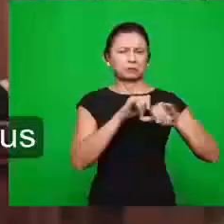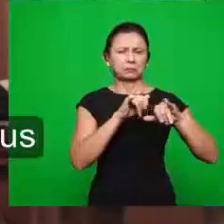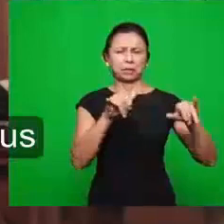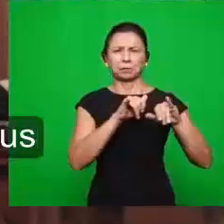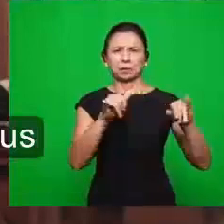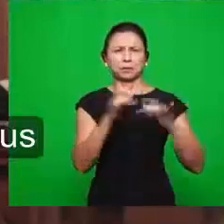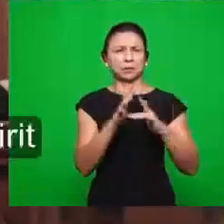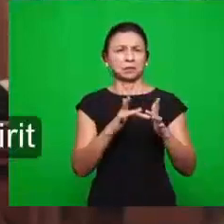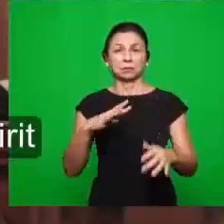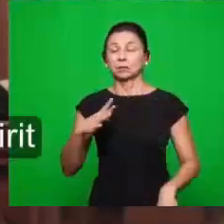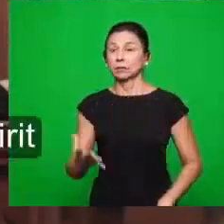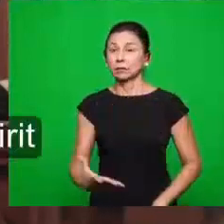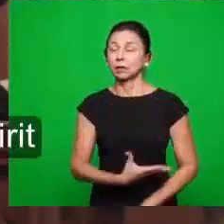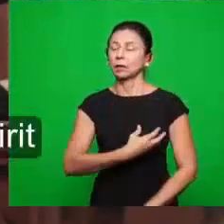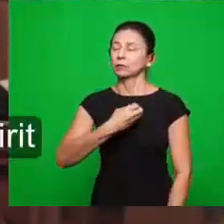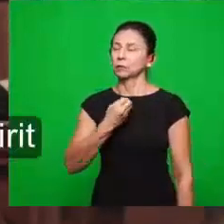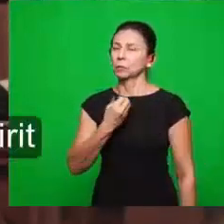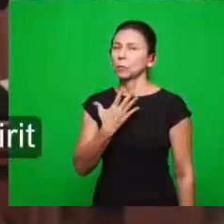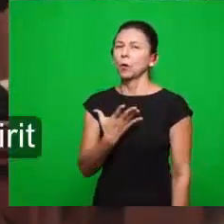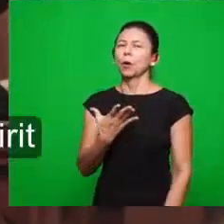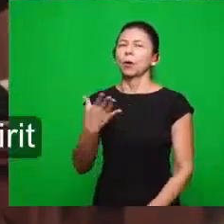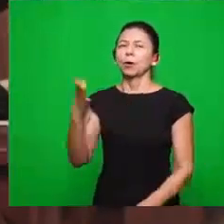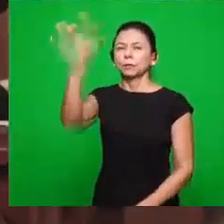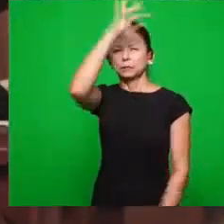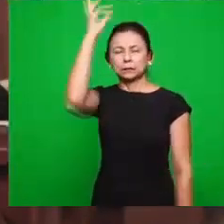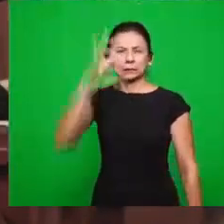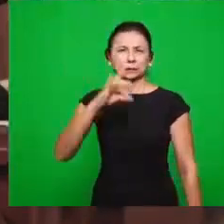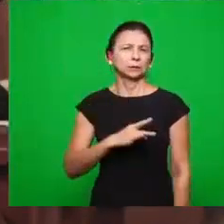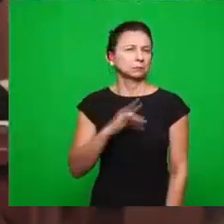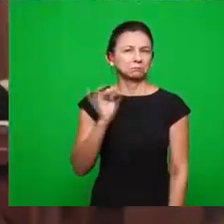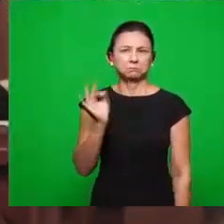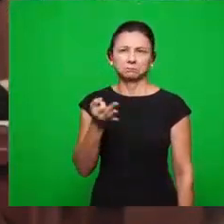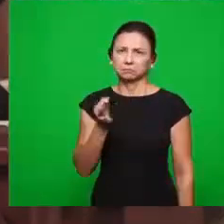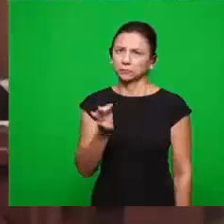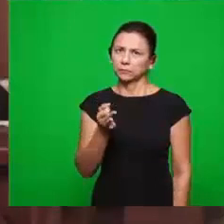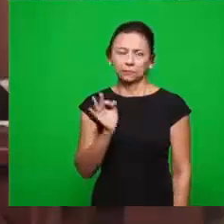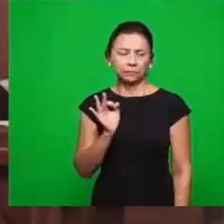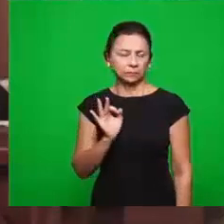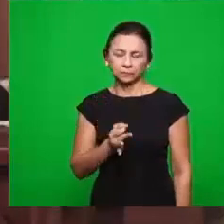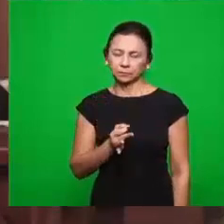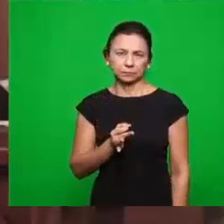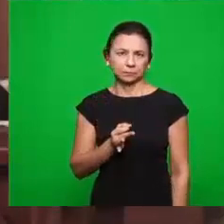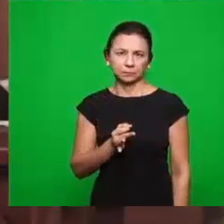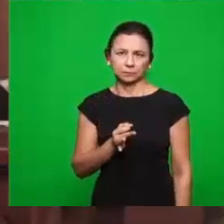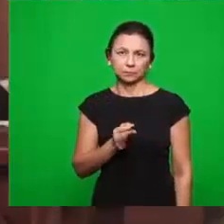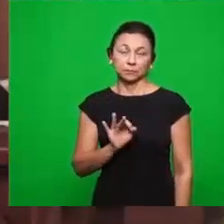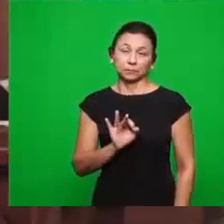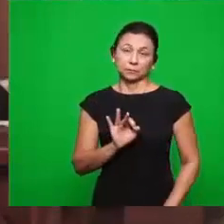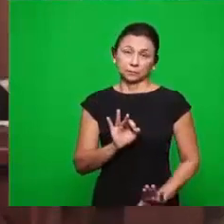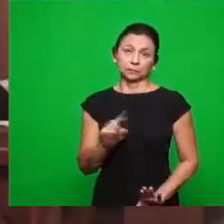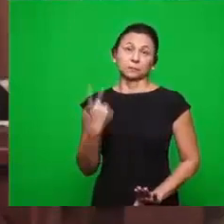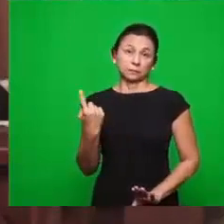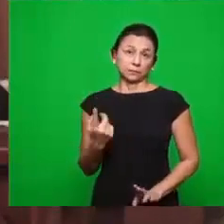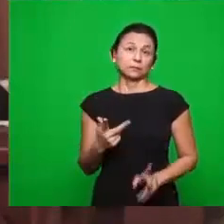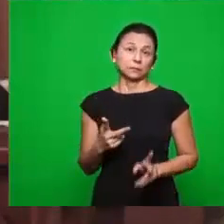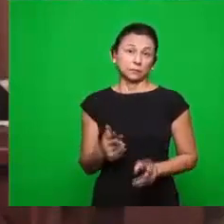Jesus salva, que Jesus é bom, que ele batiza com o Espírito Santo. Está tudo certo. Nós também fazemos isso.